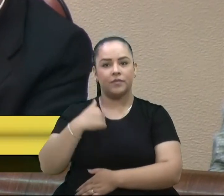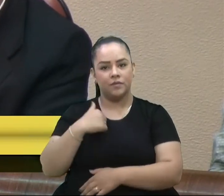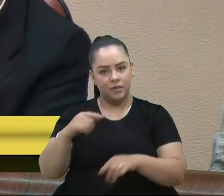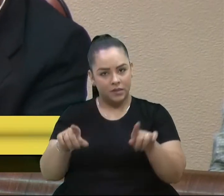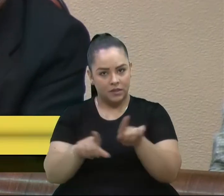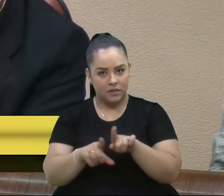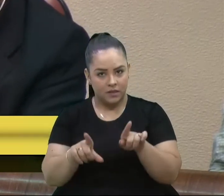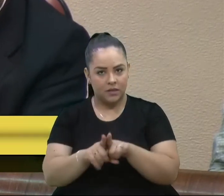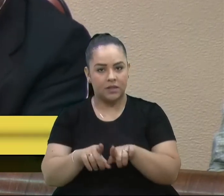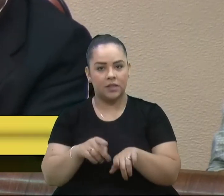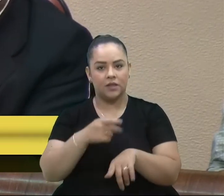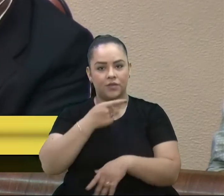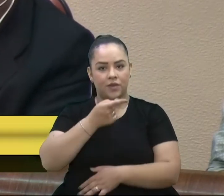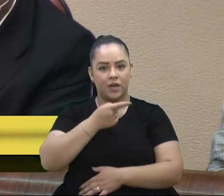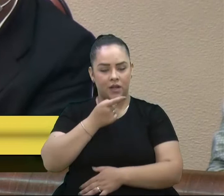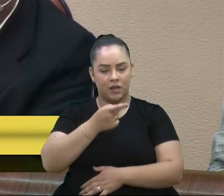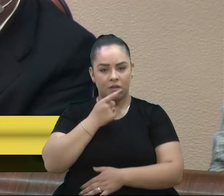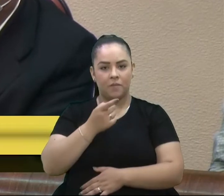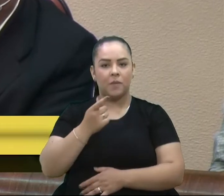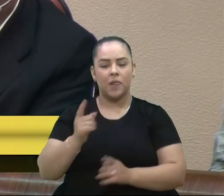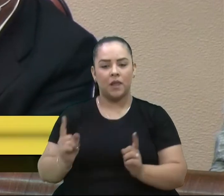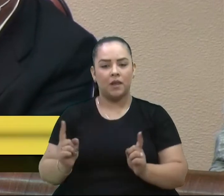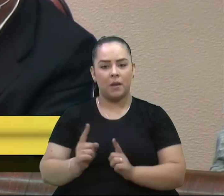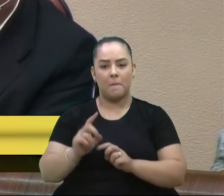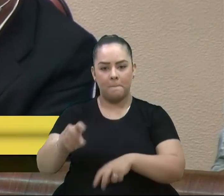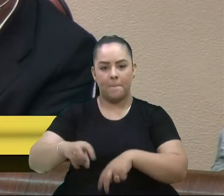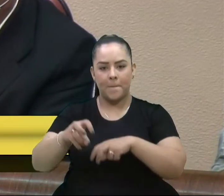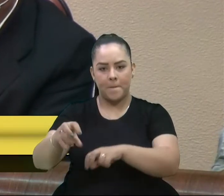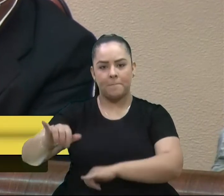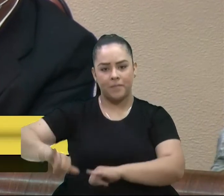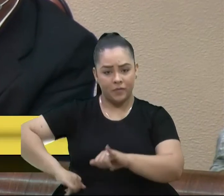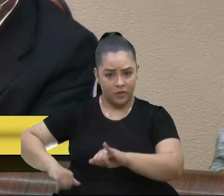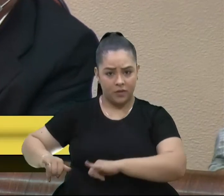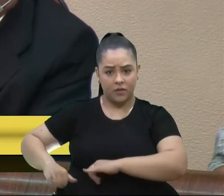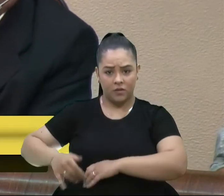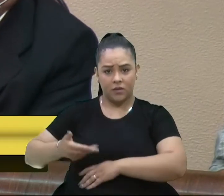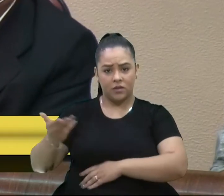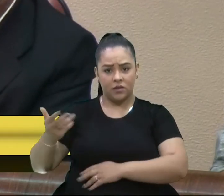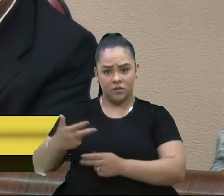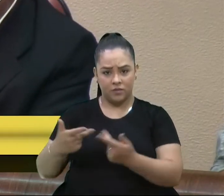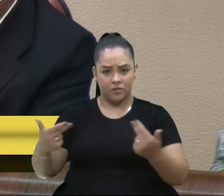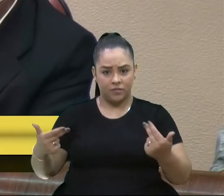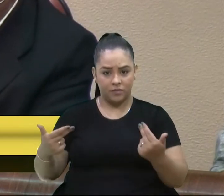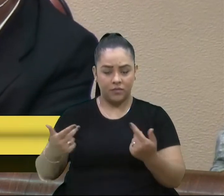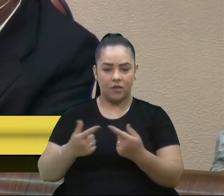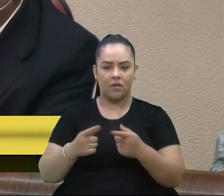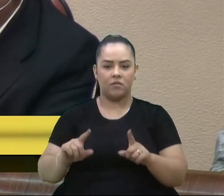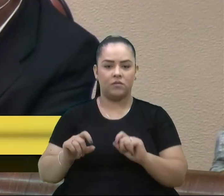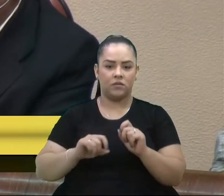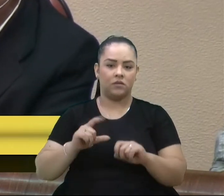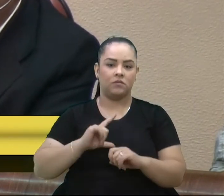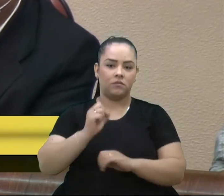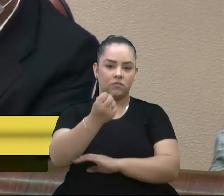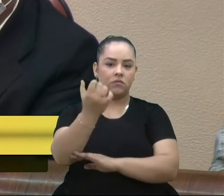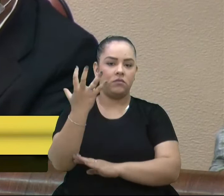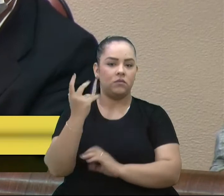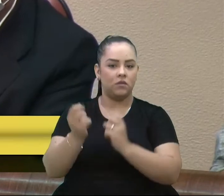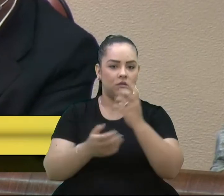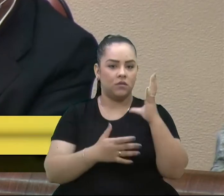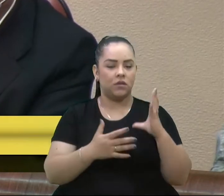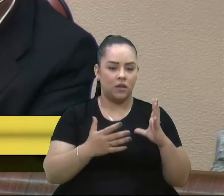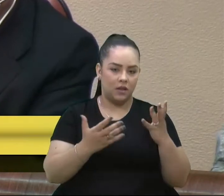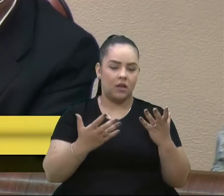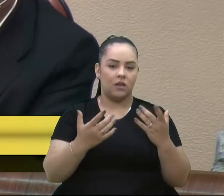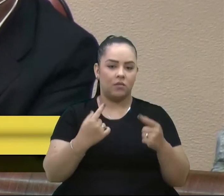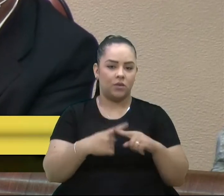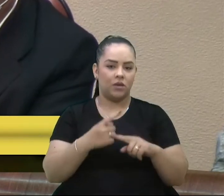questão de mencionar, o pequeno agricultor que sofre com essas práticas. A questão da Amazônia, que a maior parte,